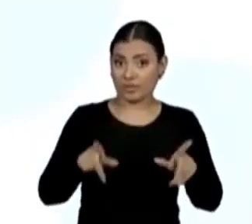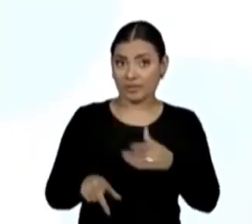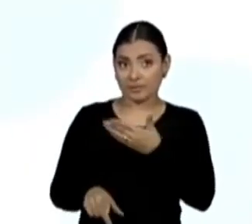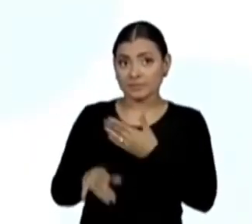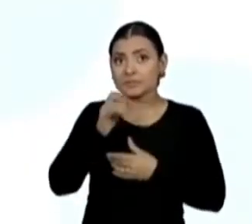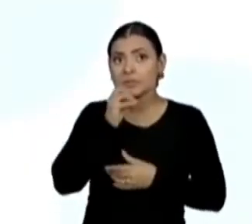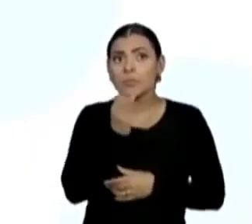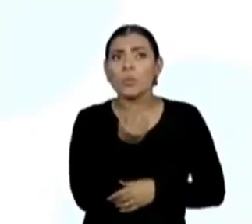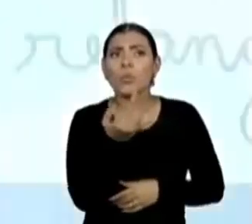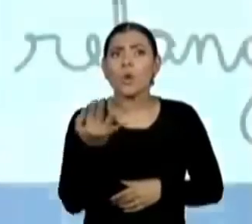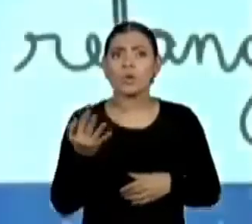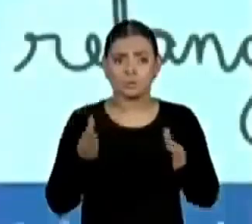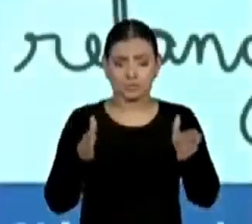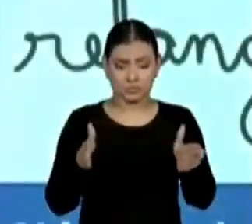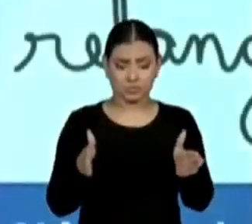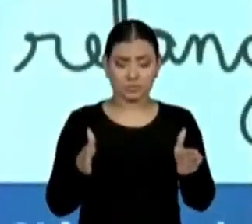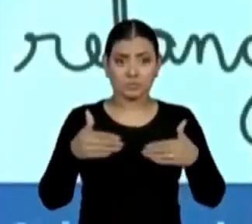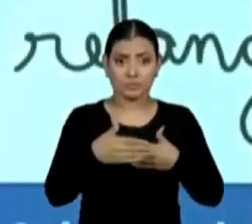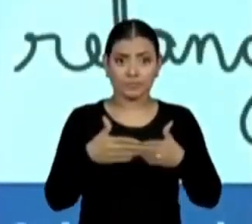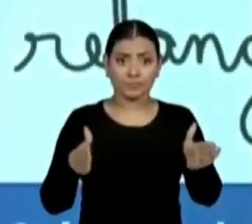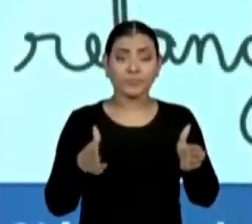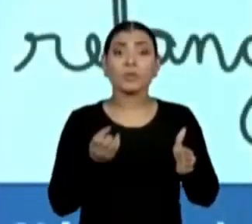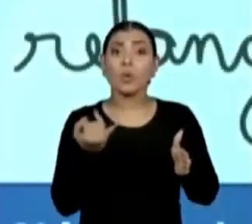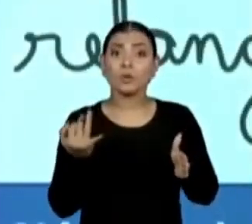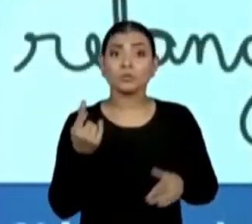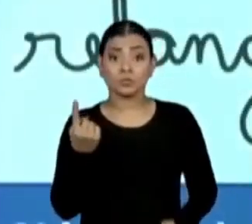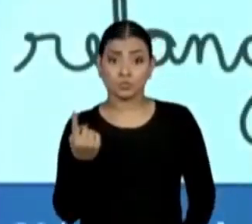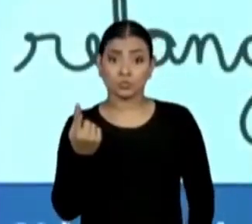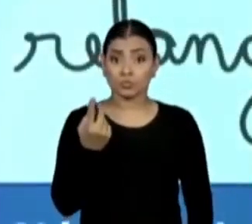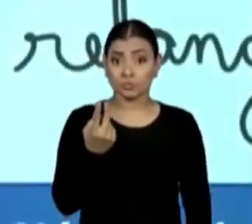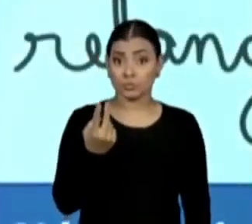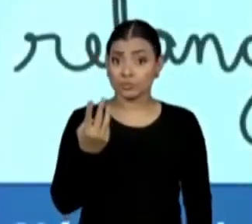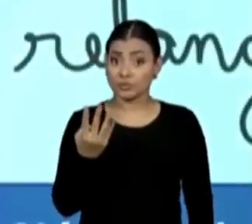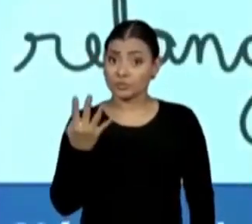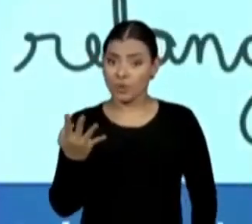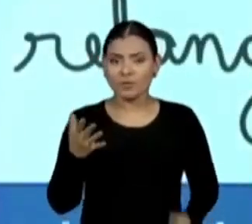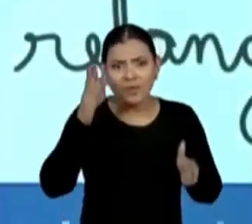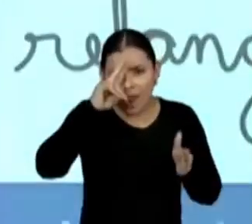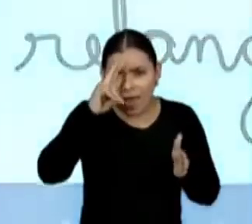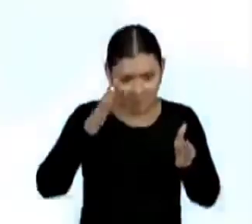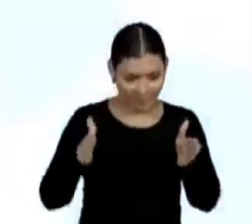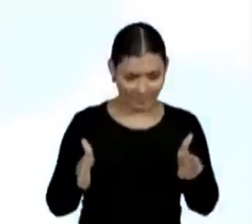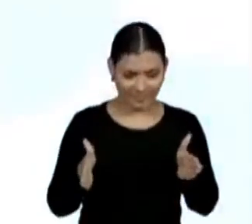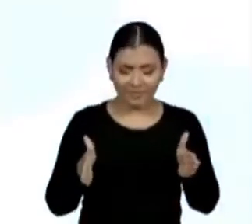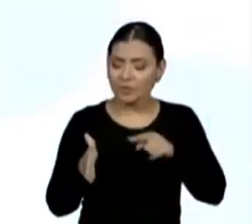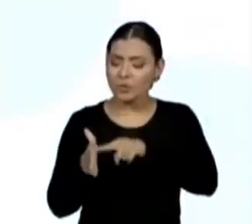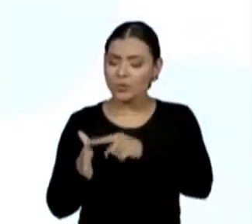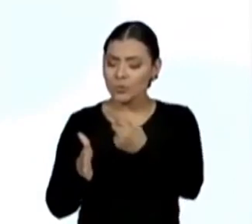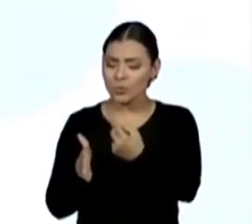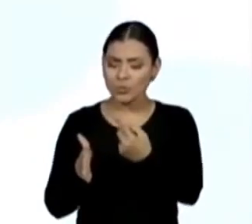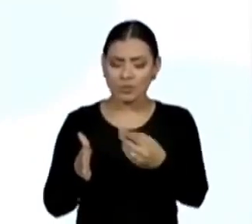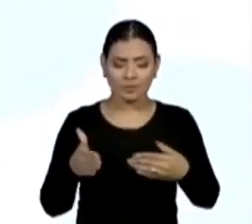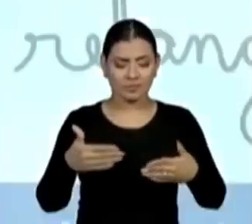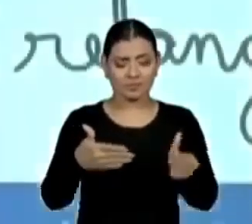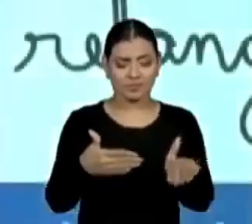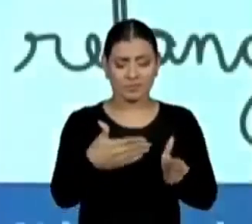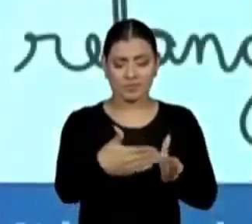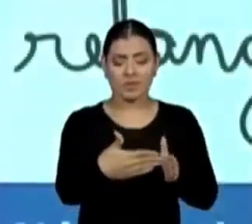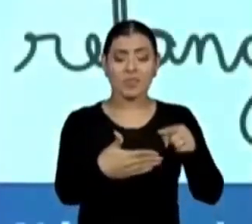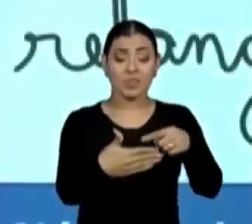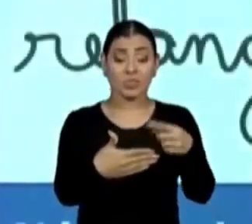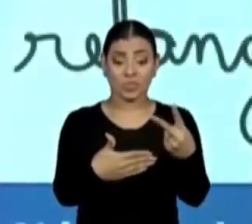um lado, dois lados, três lados, quatro lados, quadrado tem quatro lados, então, e o retângulo, quantos lados?